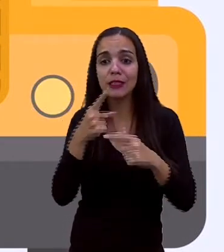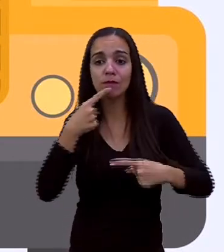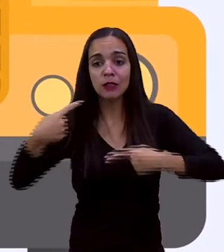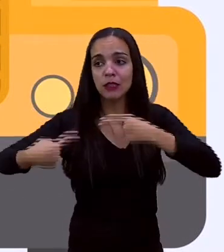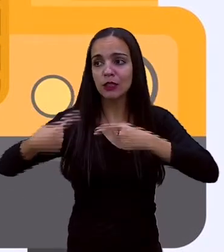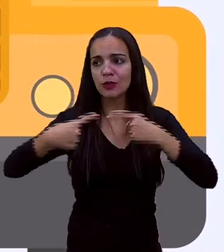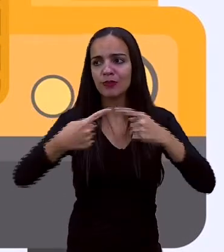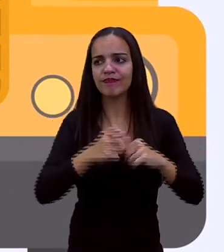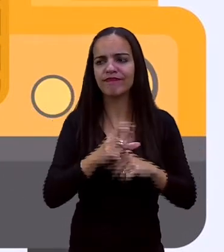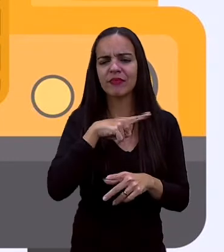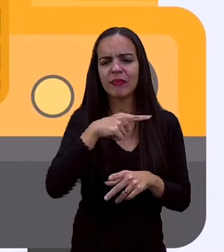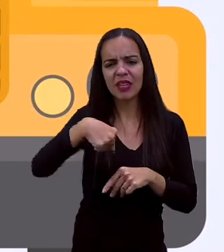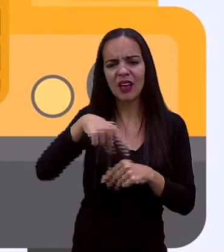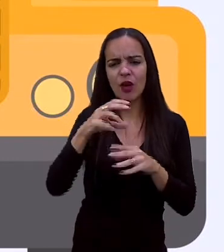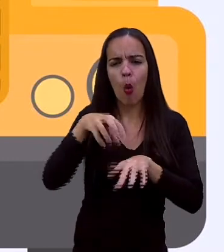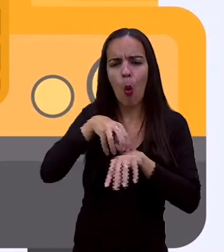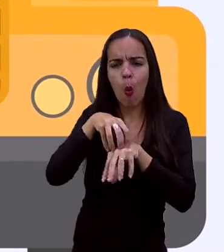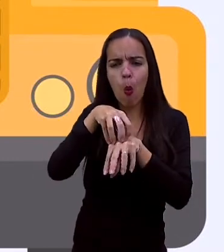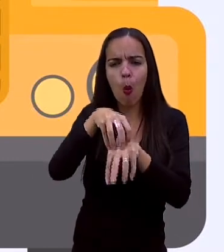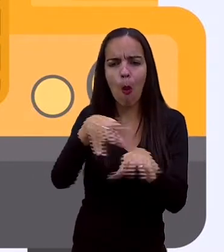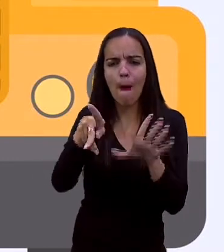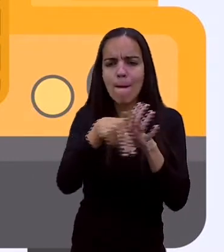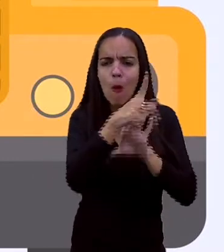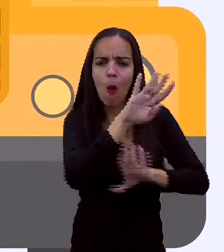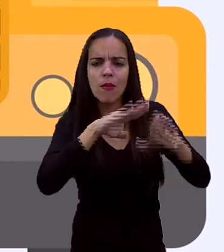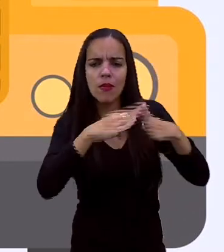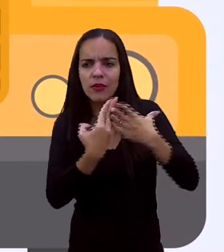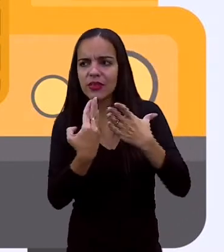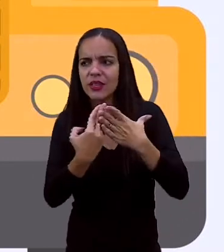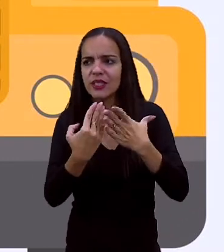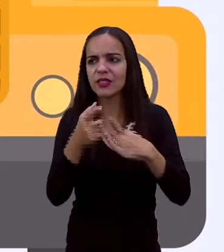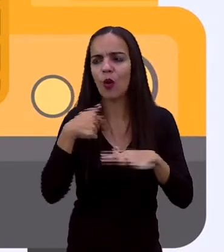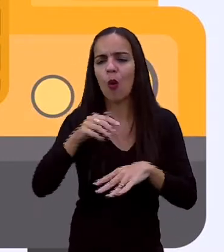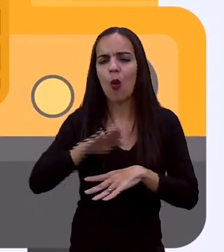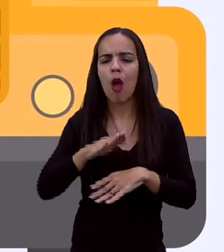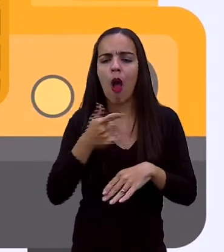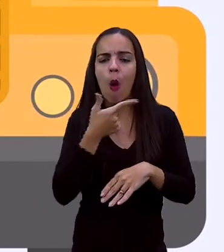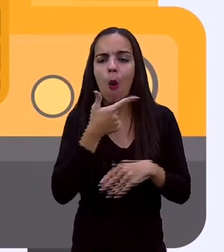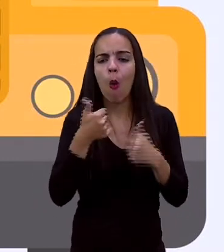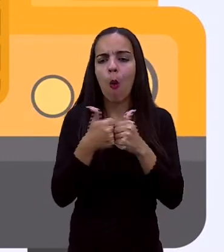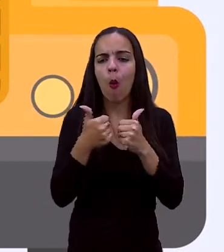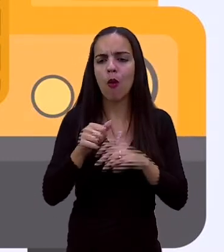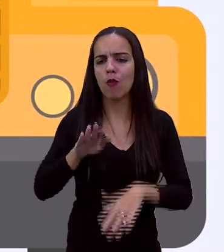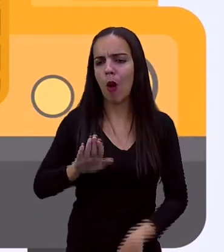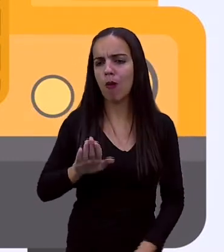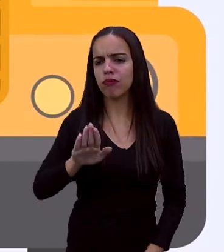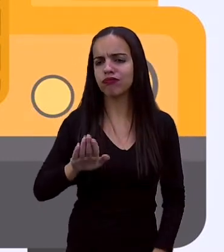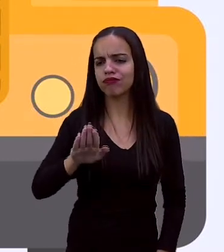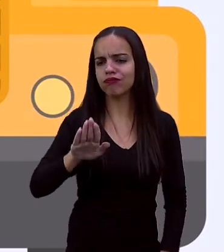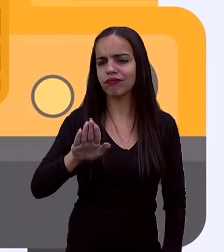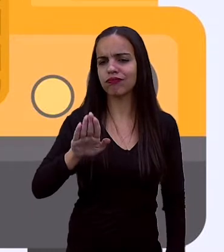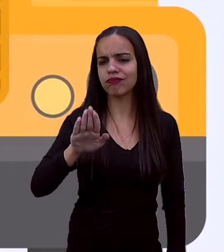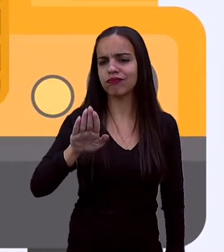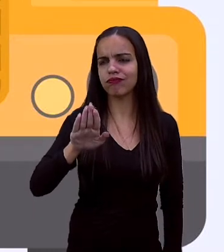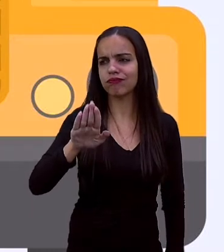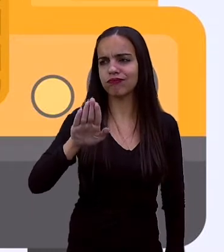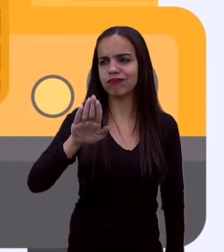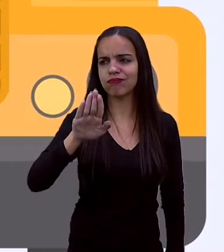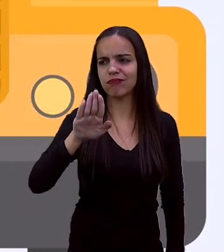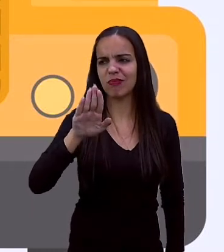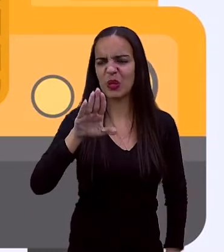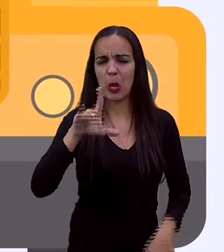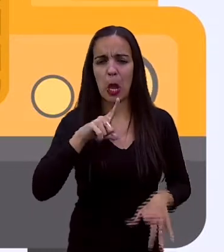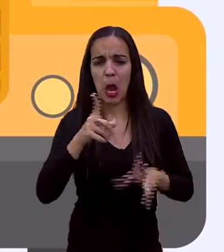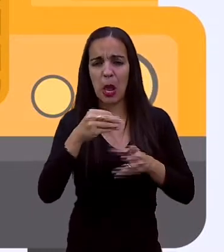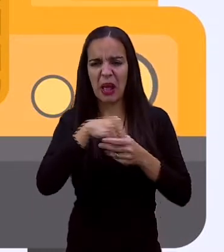Da escola. E esse ônibus, ele subia lentamente a serra. E ele estava no meio